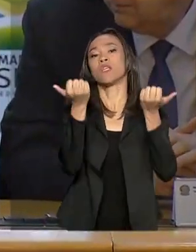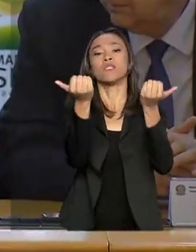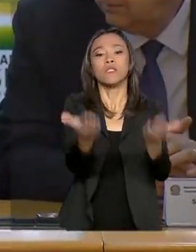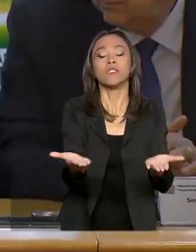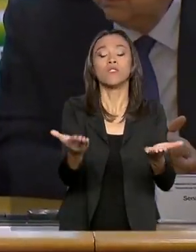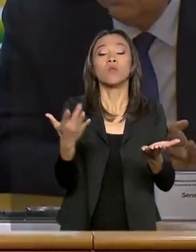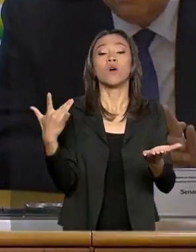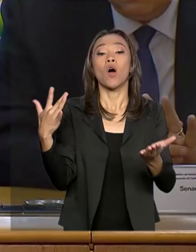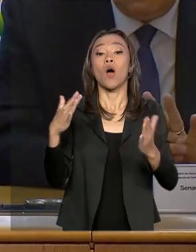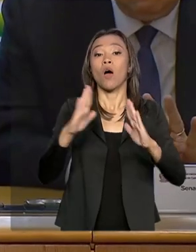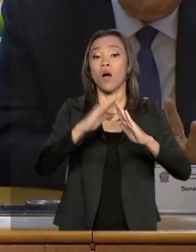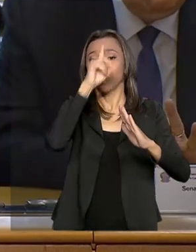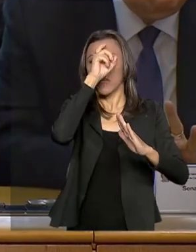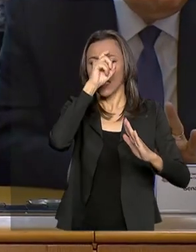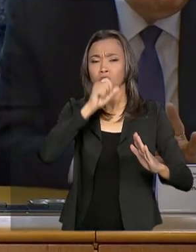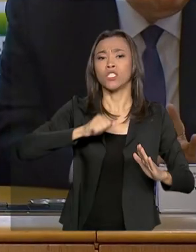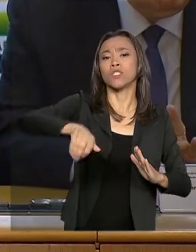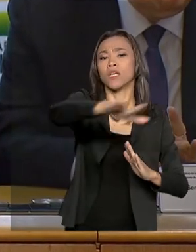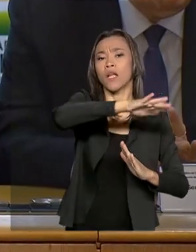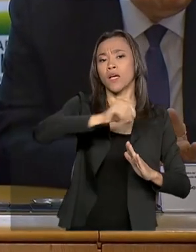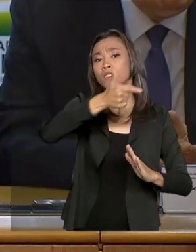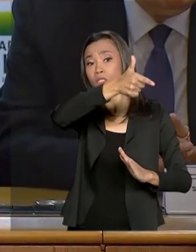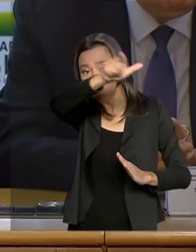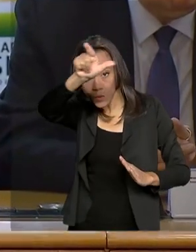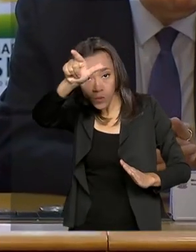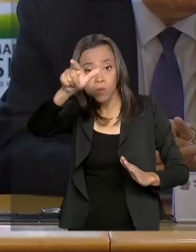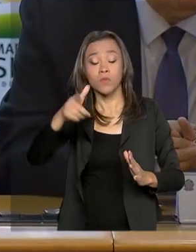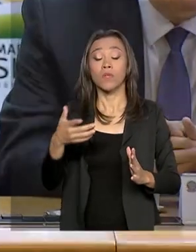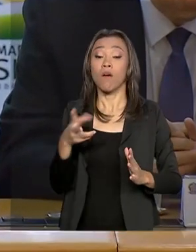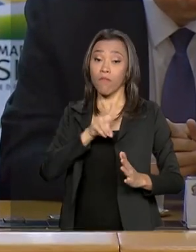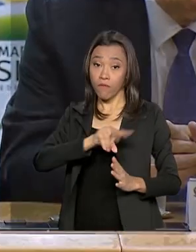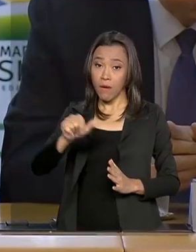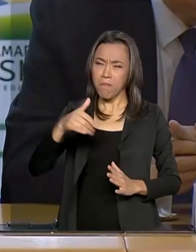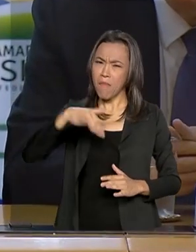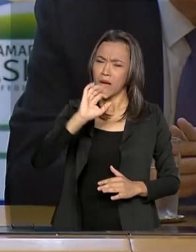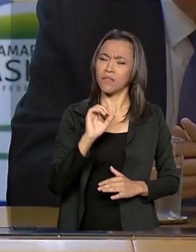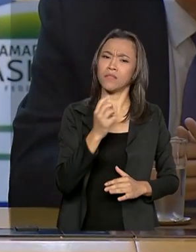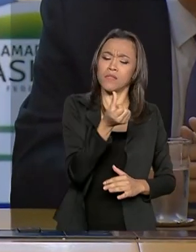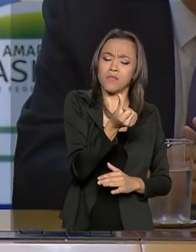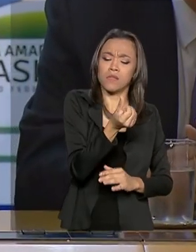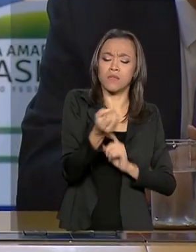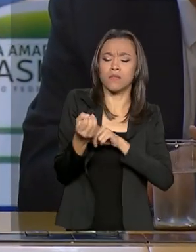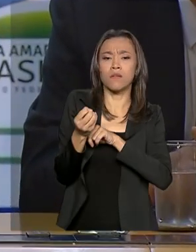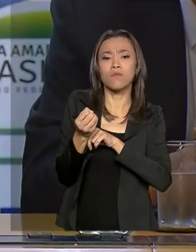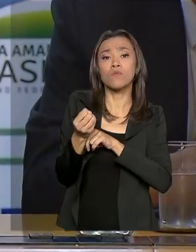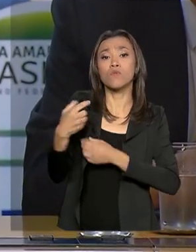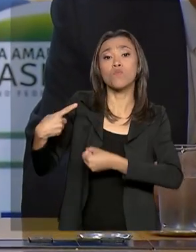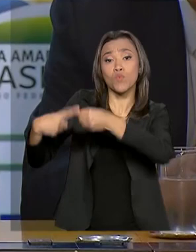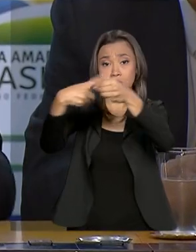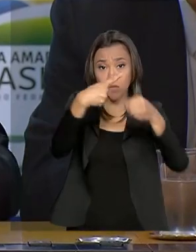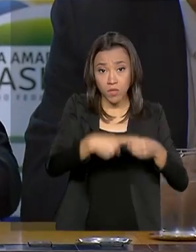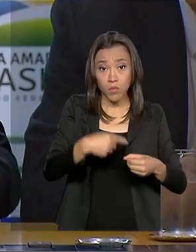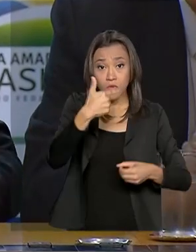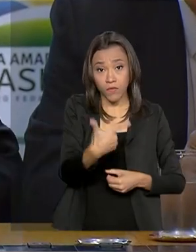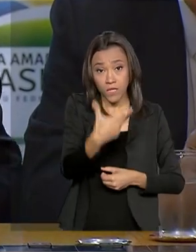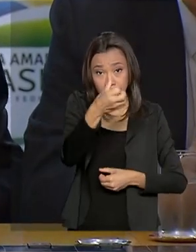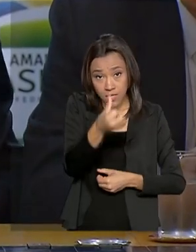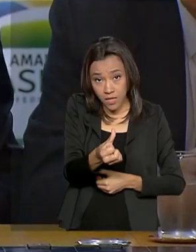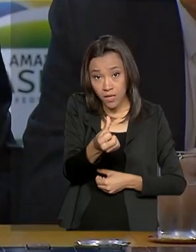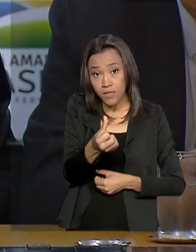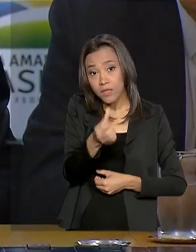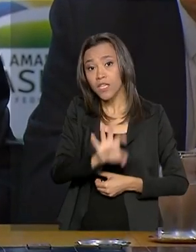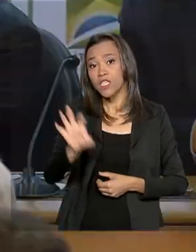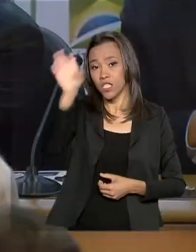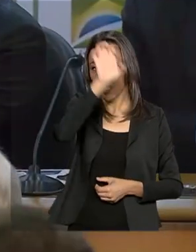especializados e santas casas. Serão contemplados mais de 600 municípios nos 26 estados e no